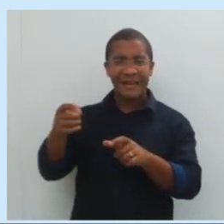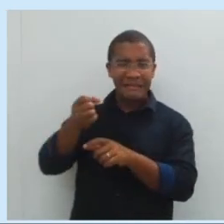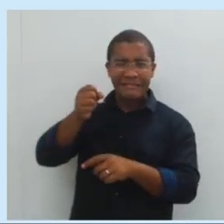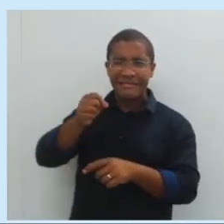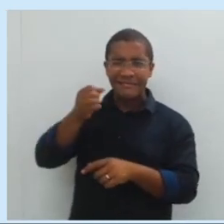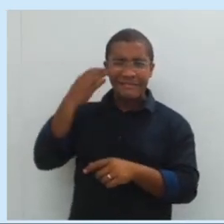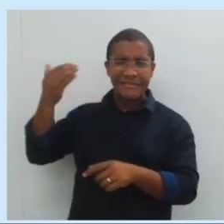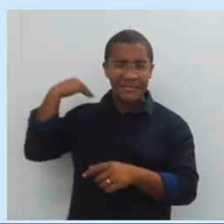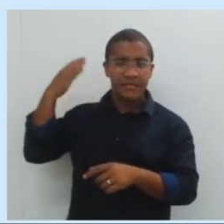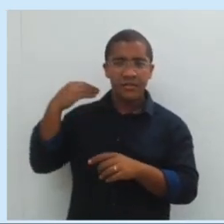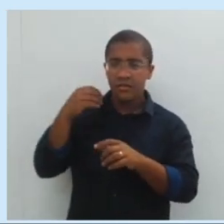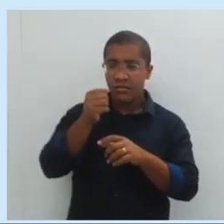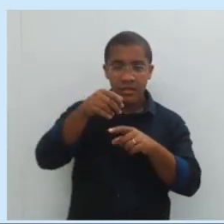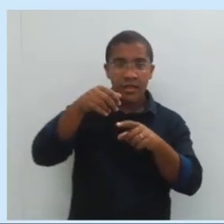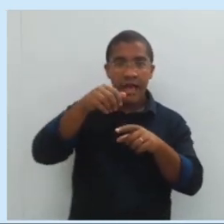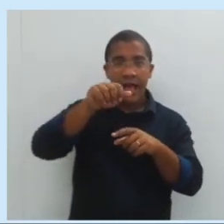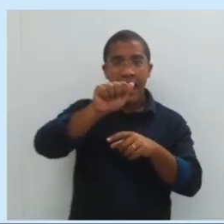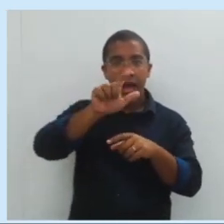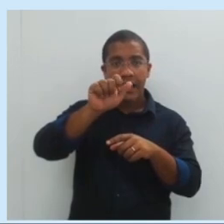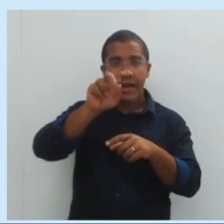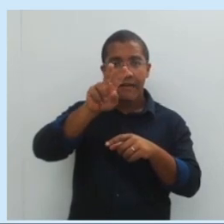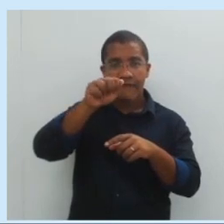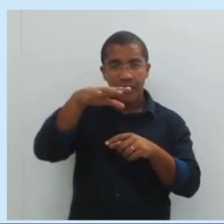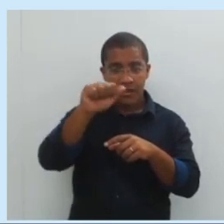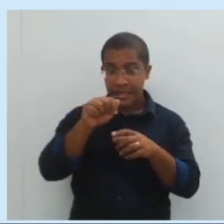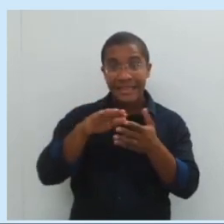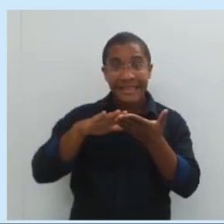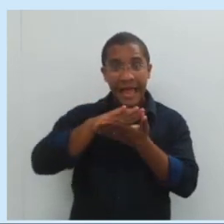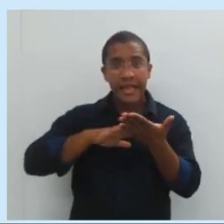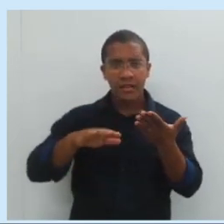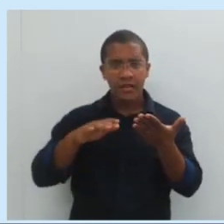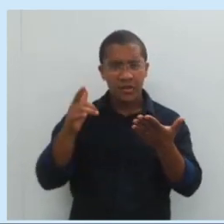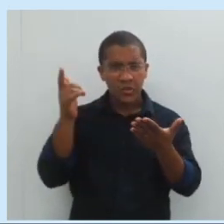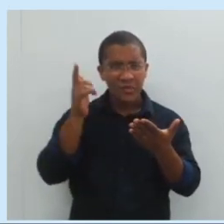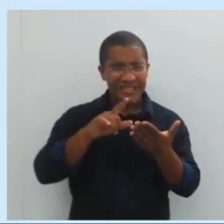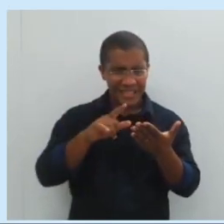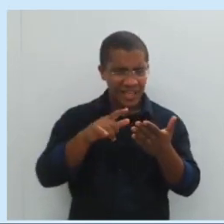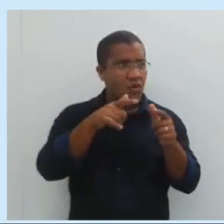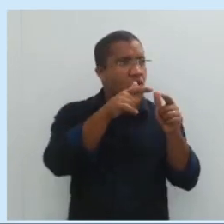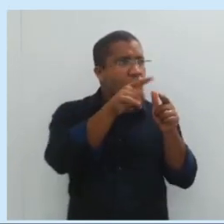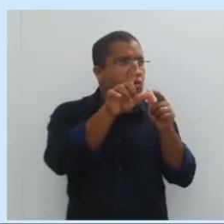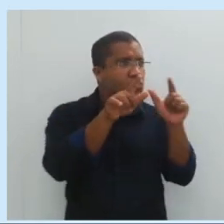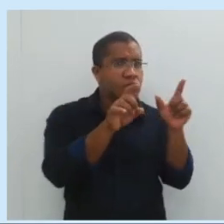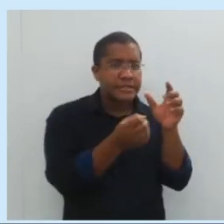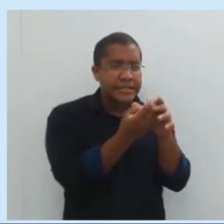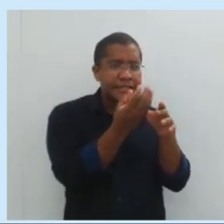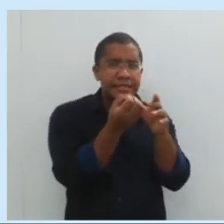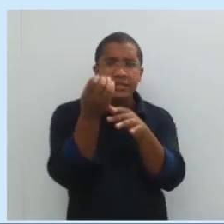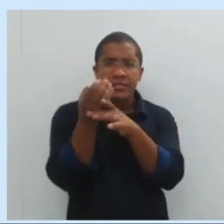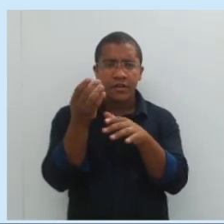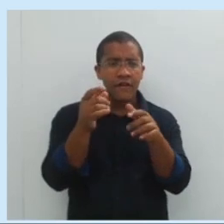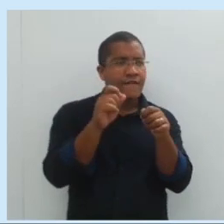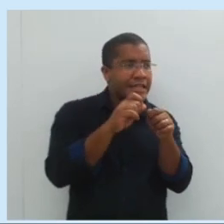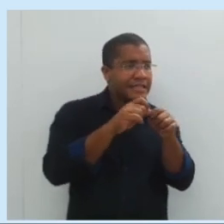na verdade, sem alavanca, a gente não conseguiria desenvolver, tá certo? Várias e várias e várias